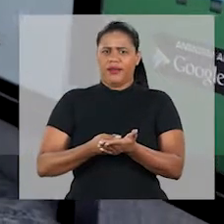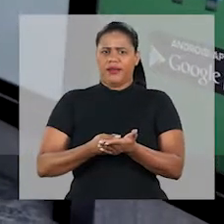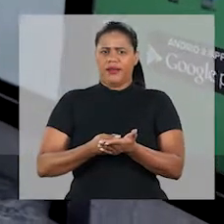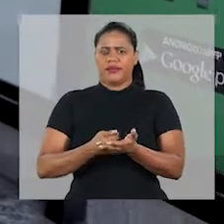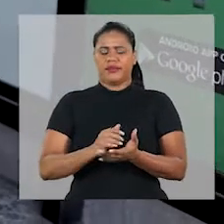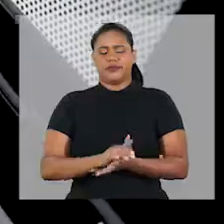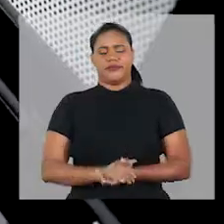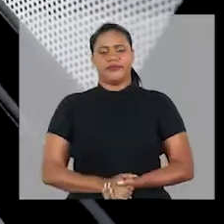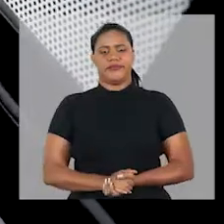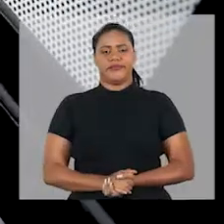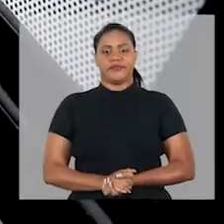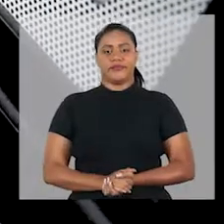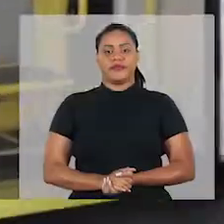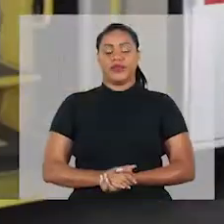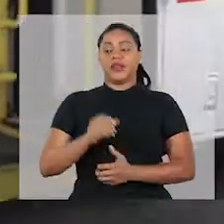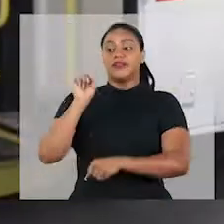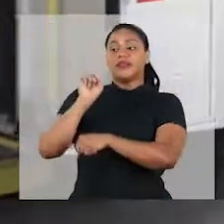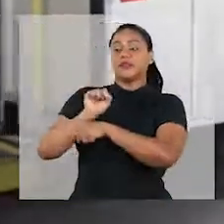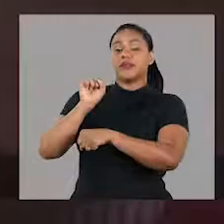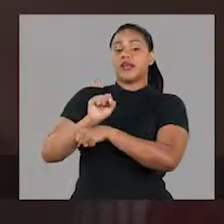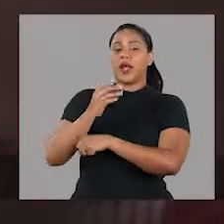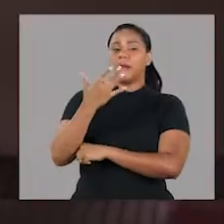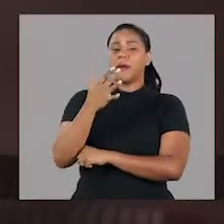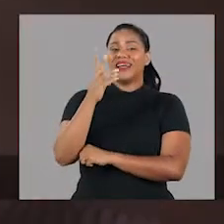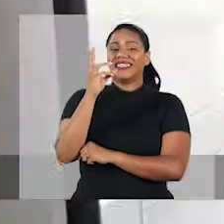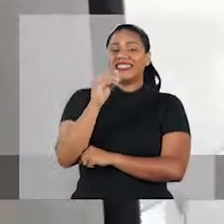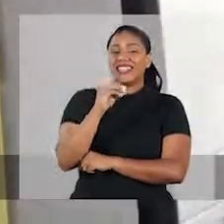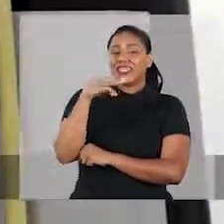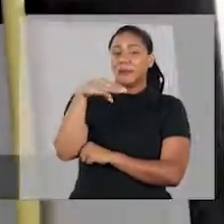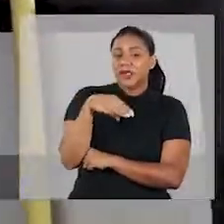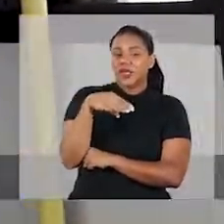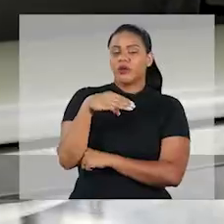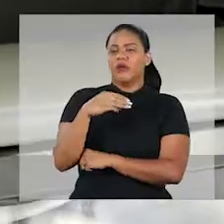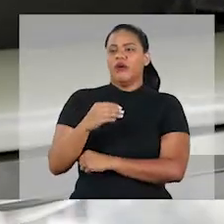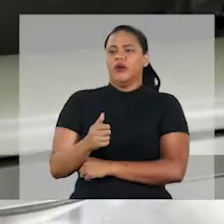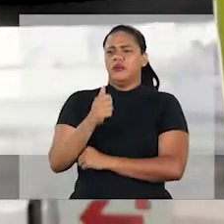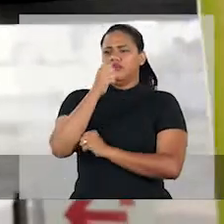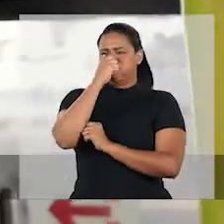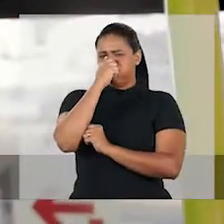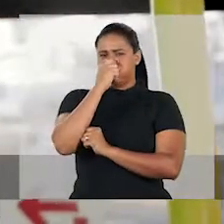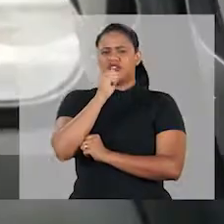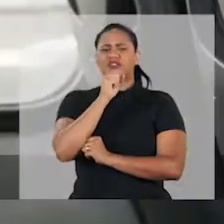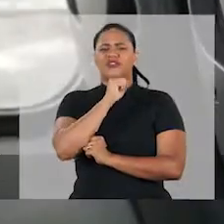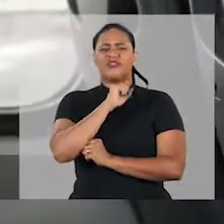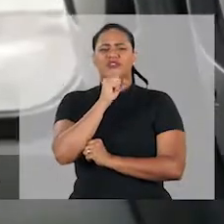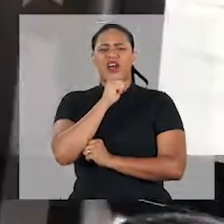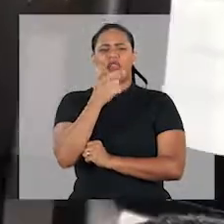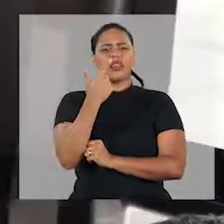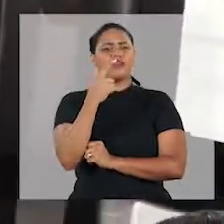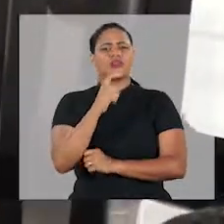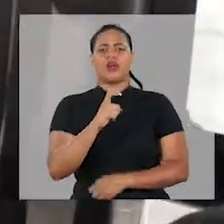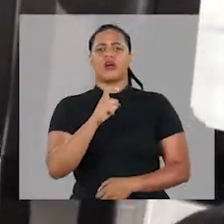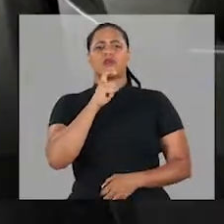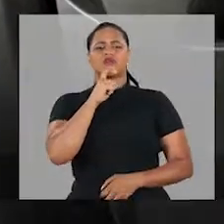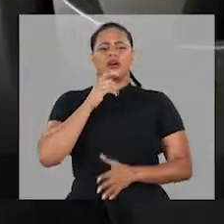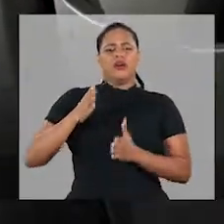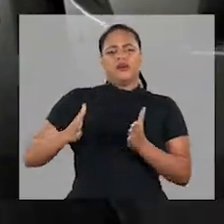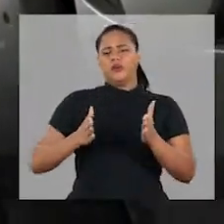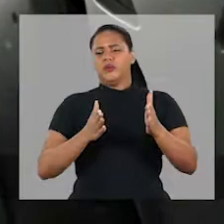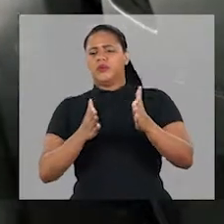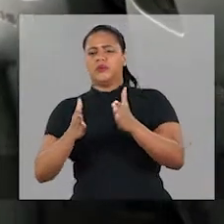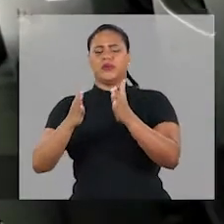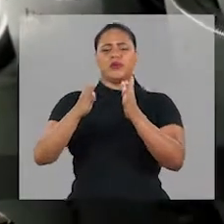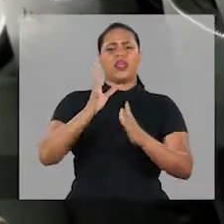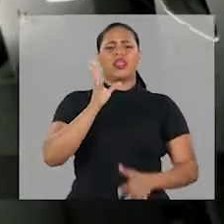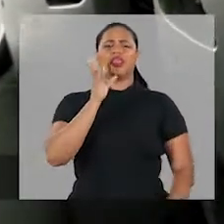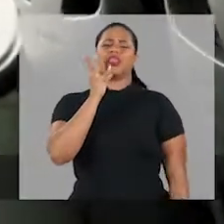sua decisão. Após esperar por quase 30 minutos, pegamos ônibus antigo, sem ar-condicionado e com um trajeto